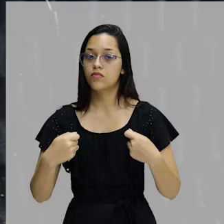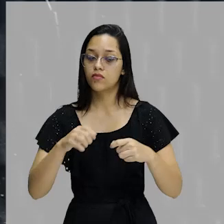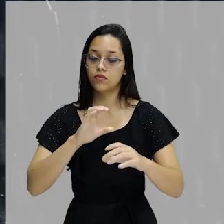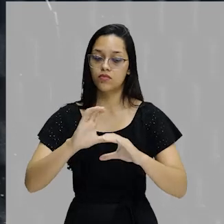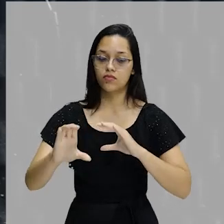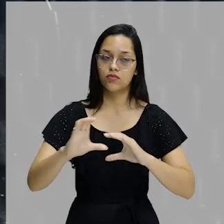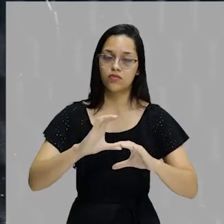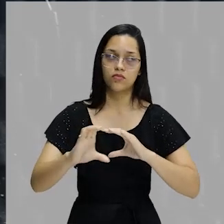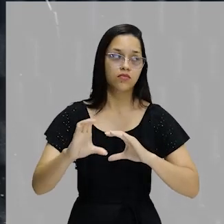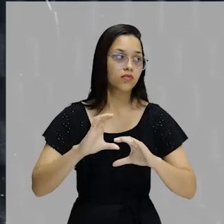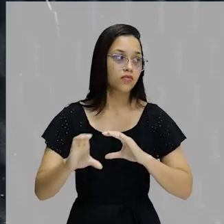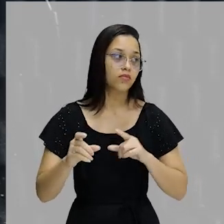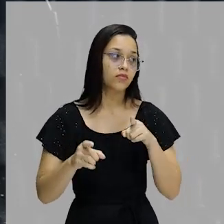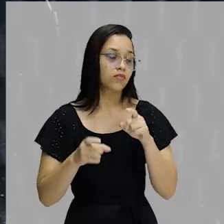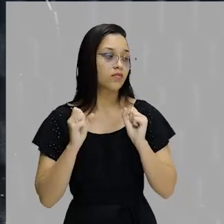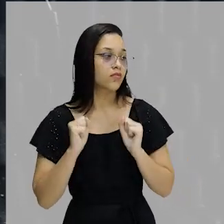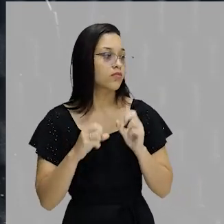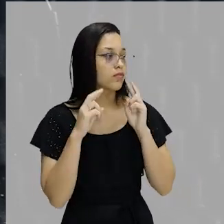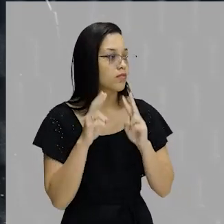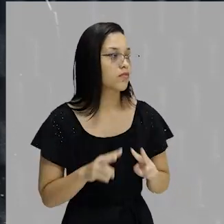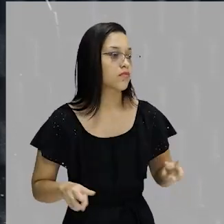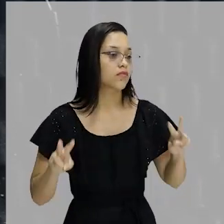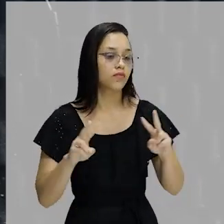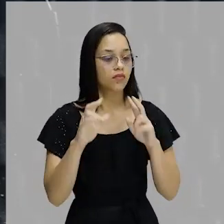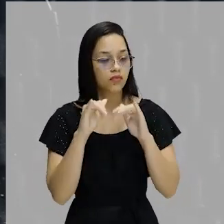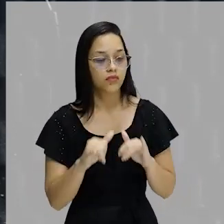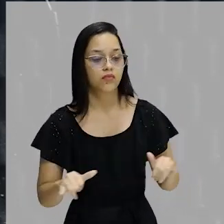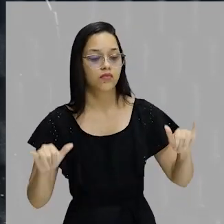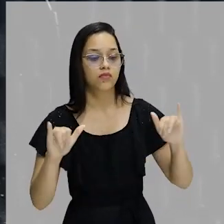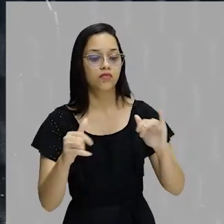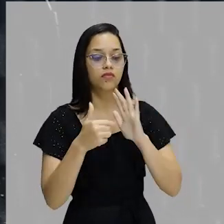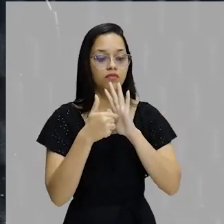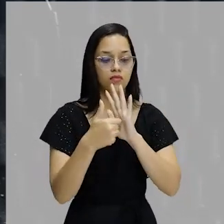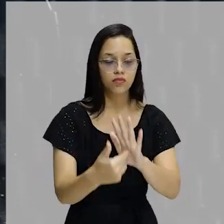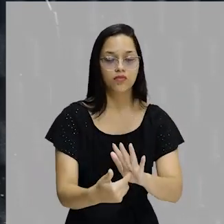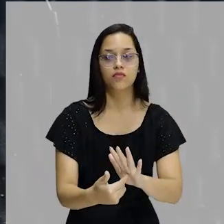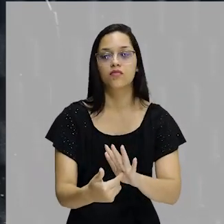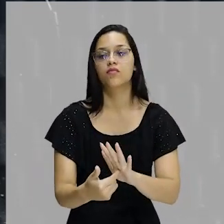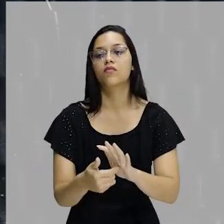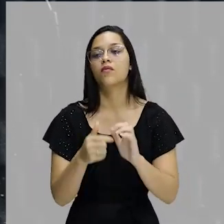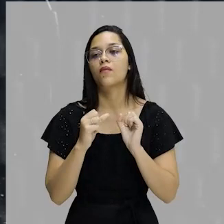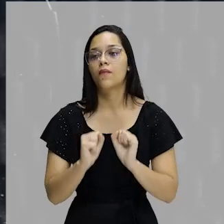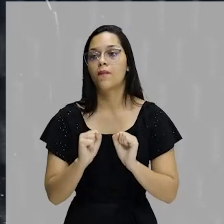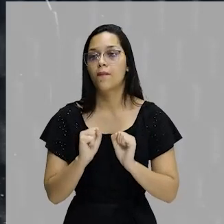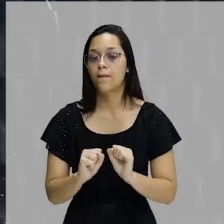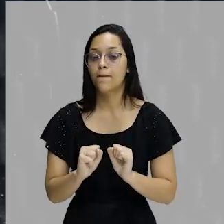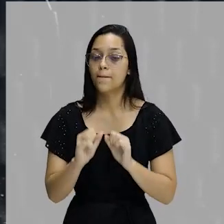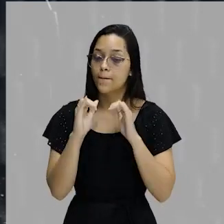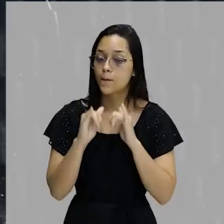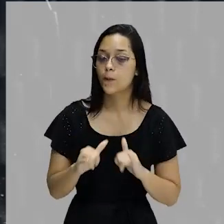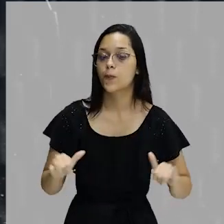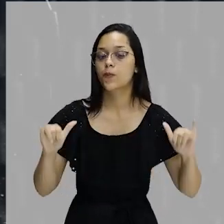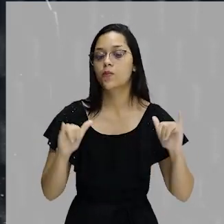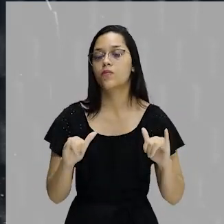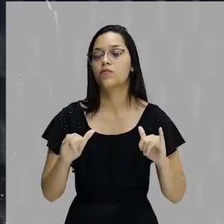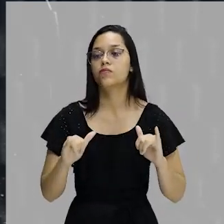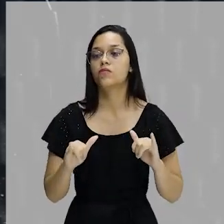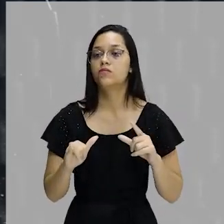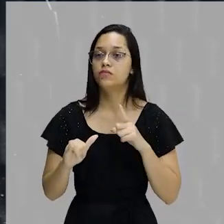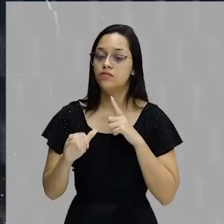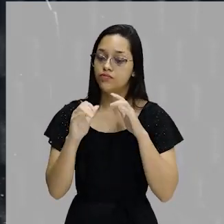comunicativa. Você pode querer informar, você pode querer expor, você pode querer contar. Isso aí,